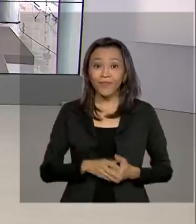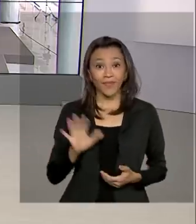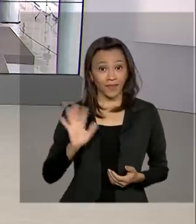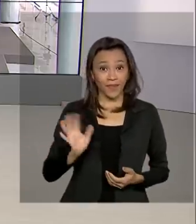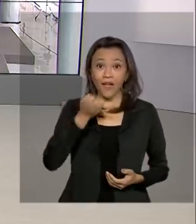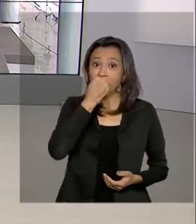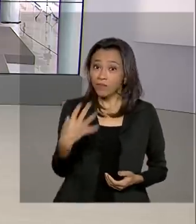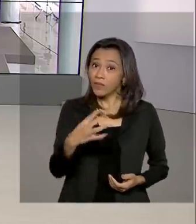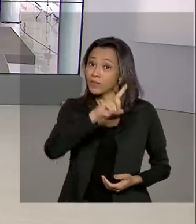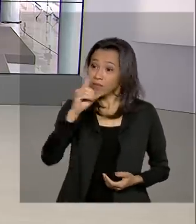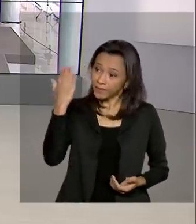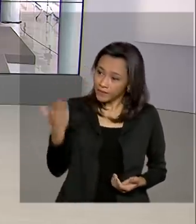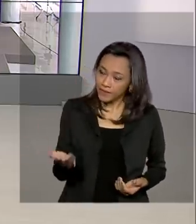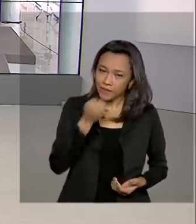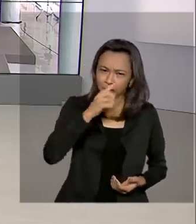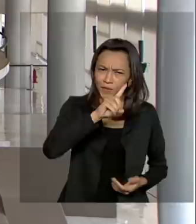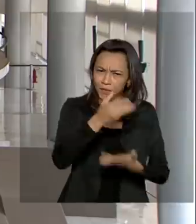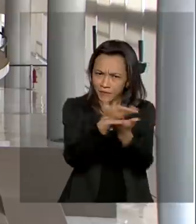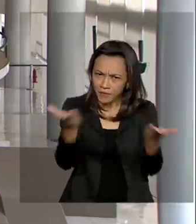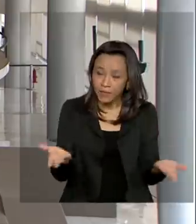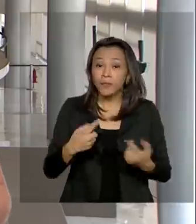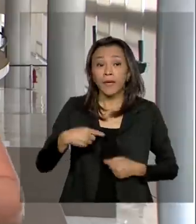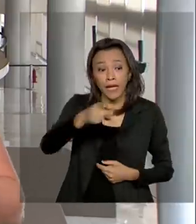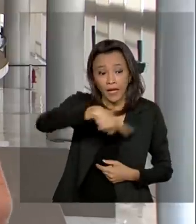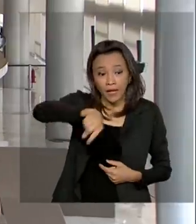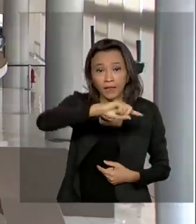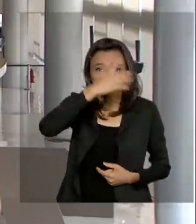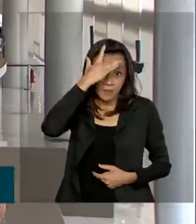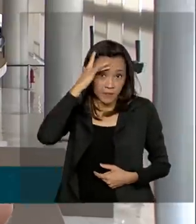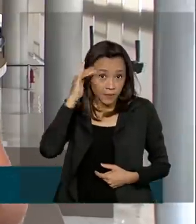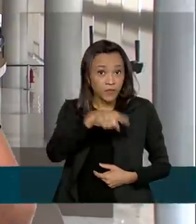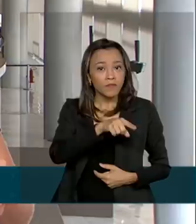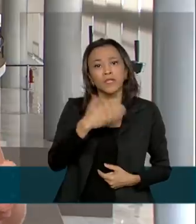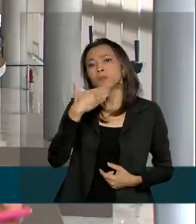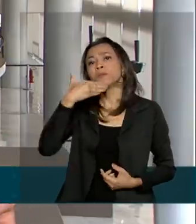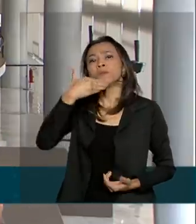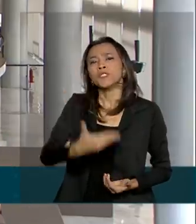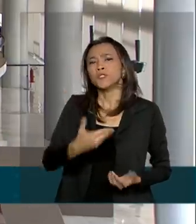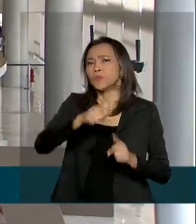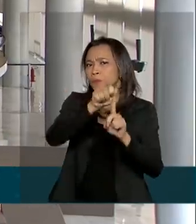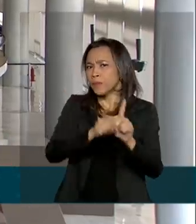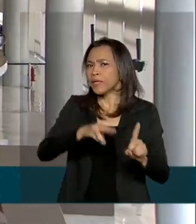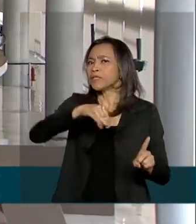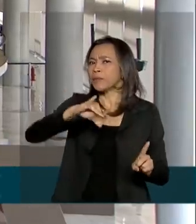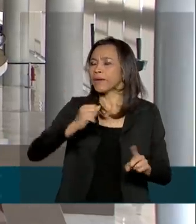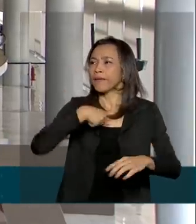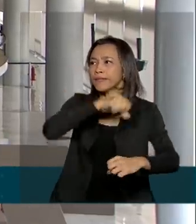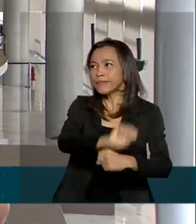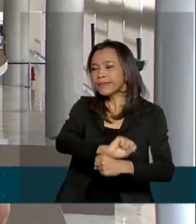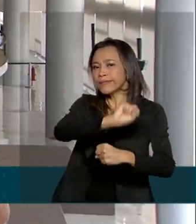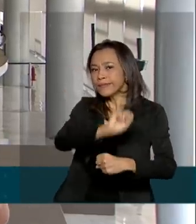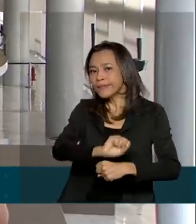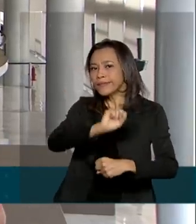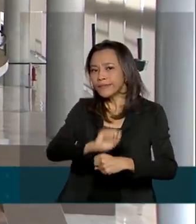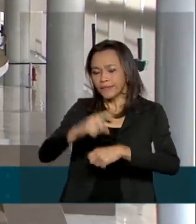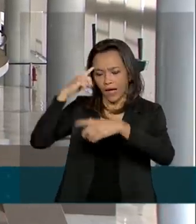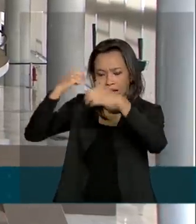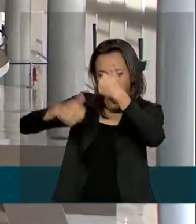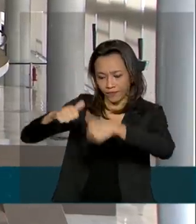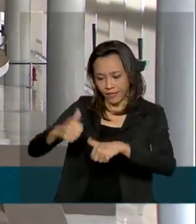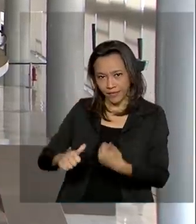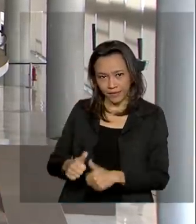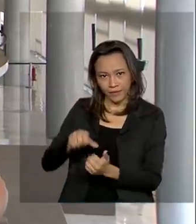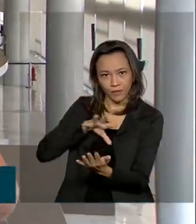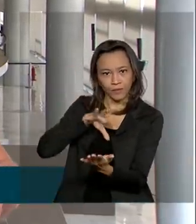Roberto! Bom dia para você e para todos. Olha, esses trabalhadores fizeram requerimento no mês de maio e estavam aguardando a análise do cadastro.